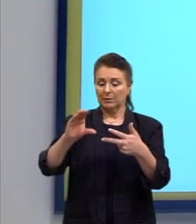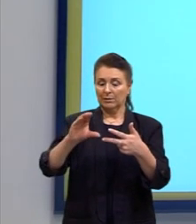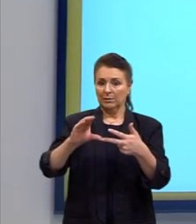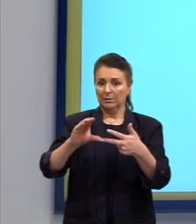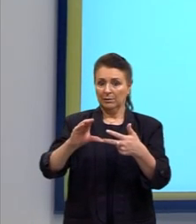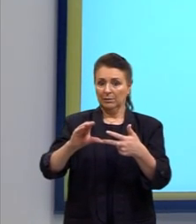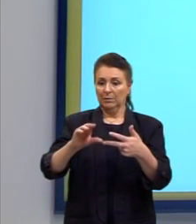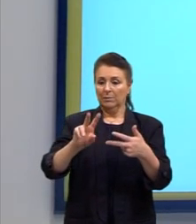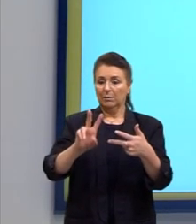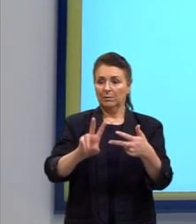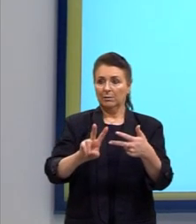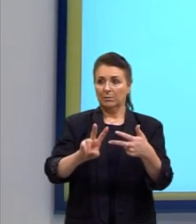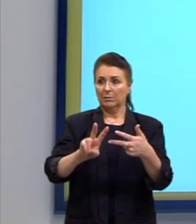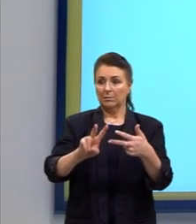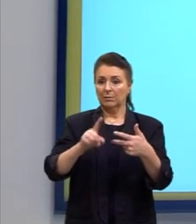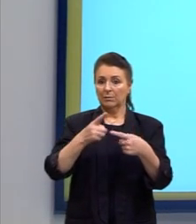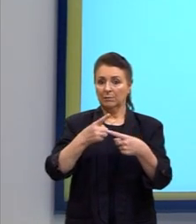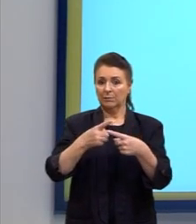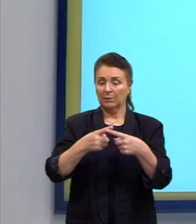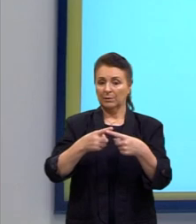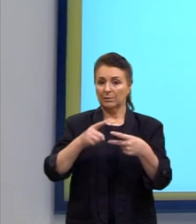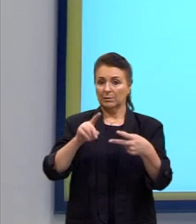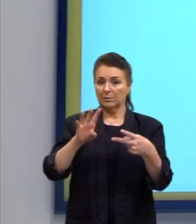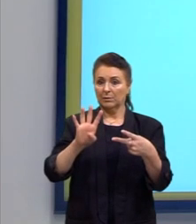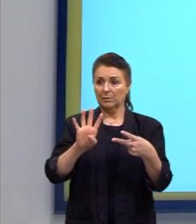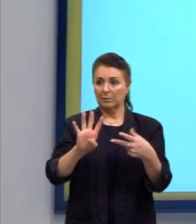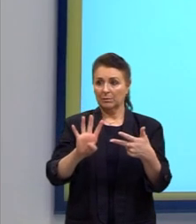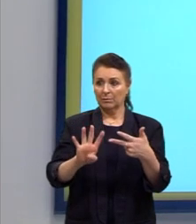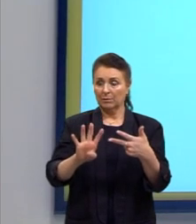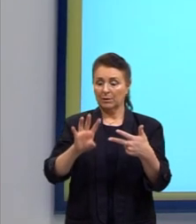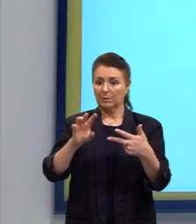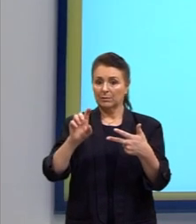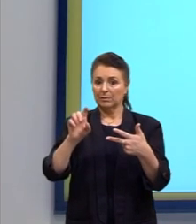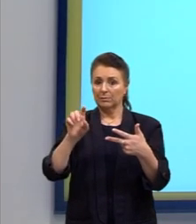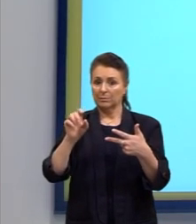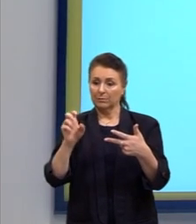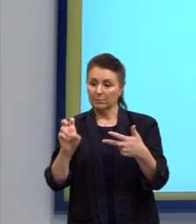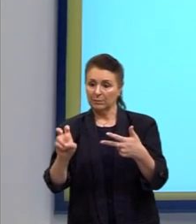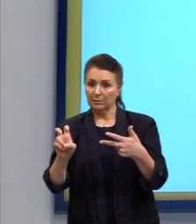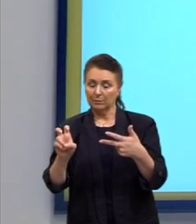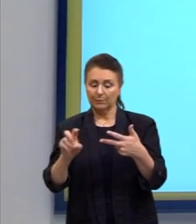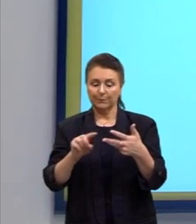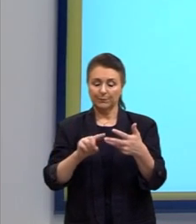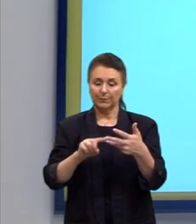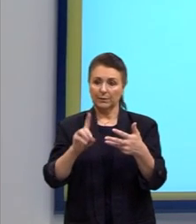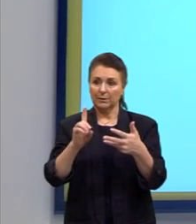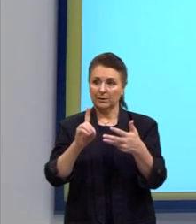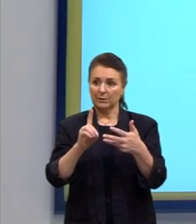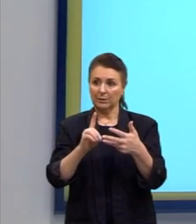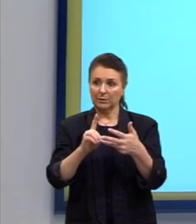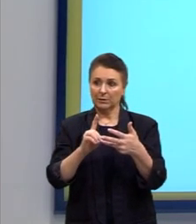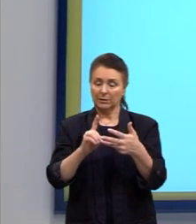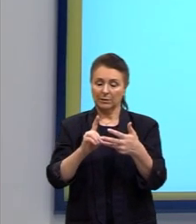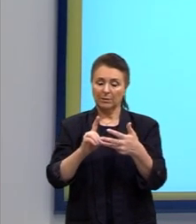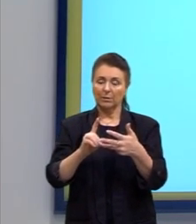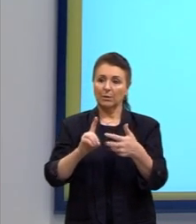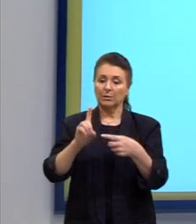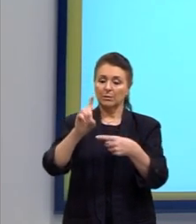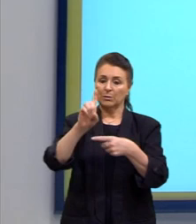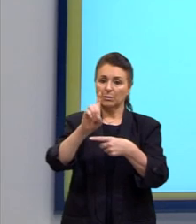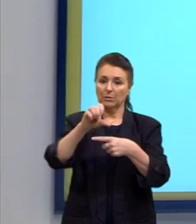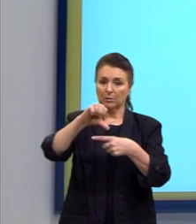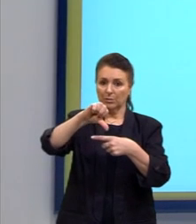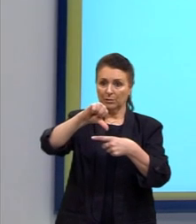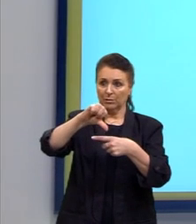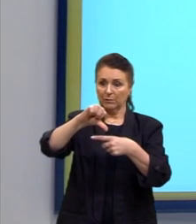C, 2, vezes o fatorial de 4, vezes o fatorial de 5. Na letra D, o fatorial de